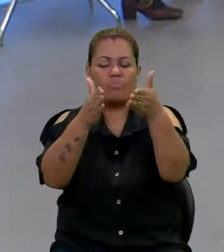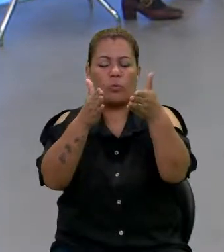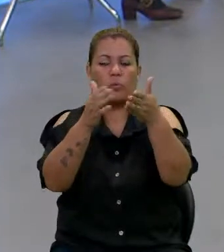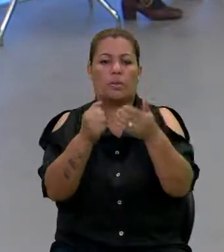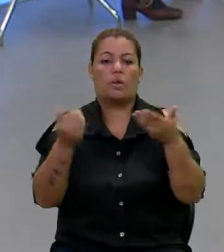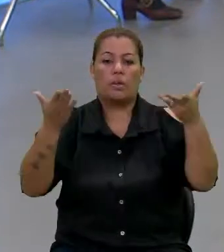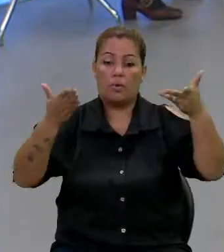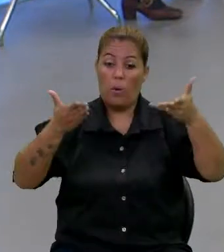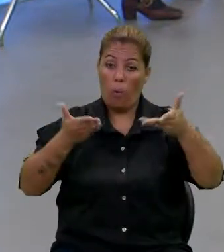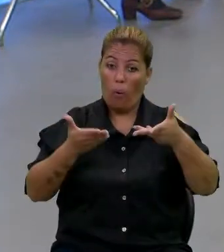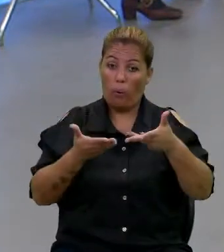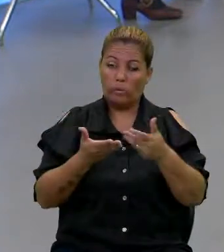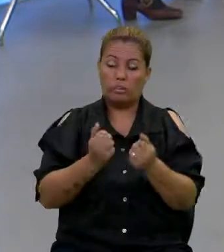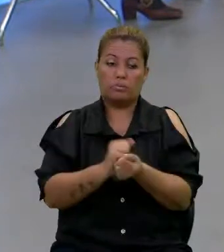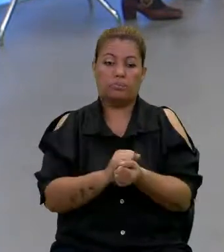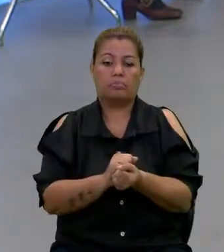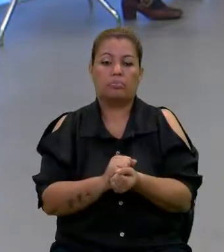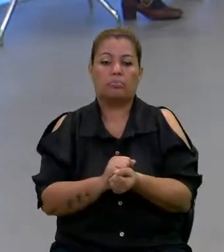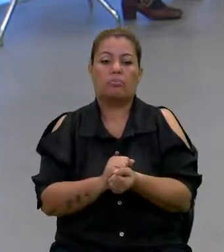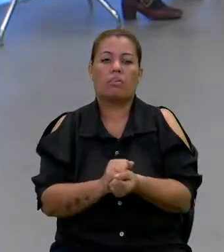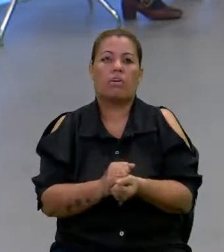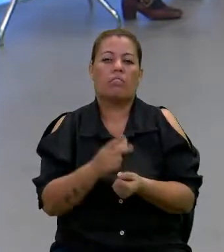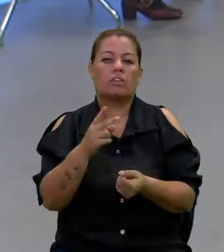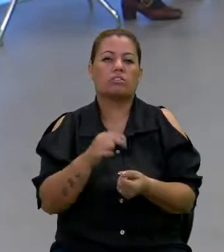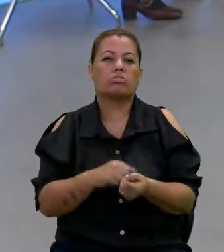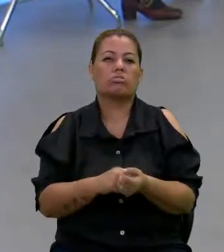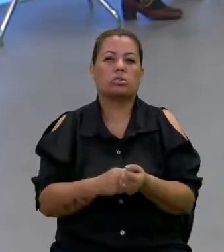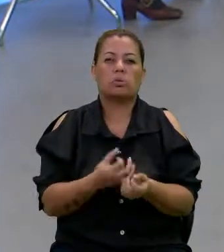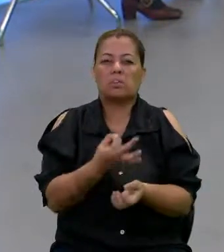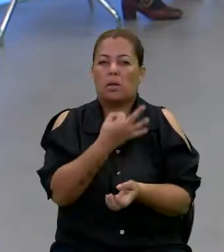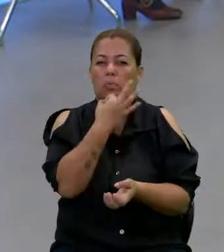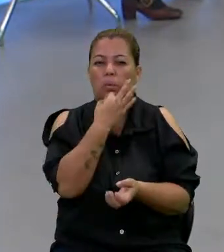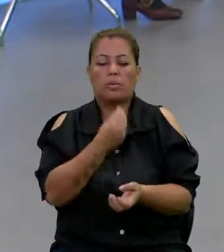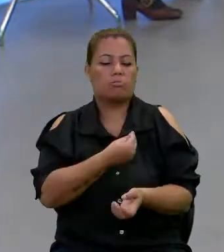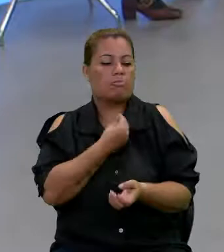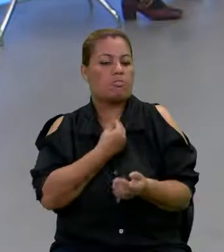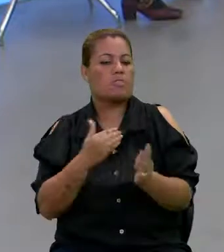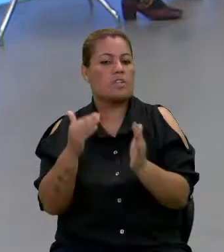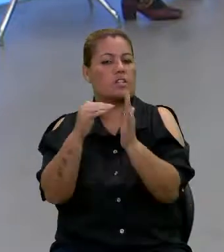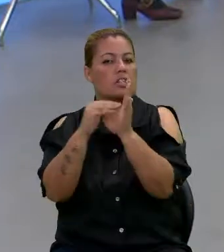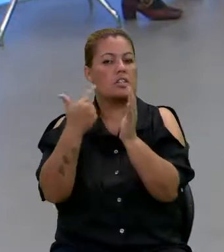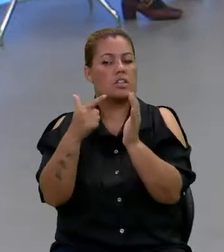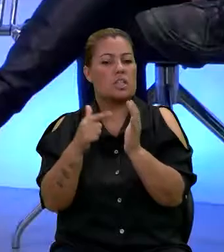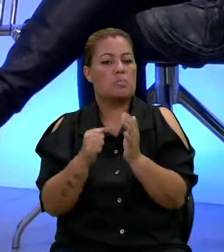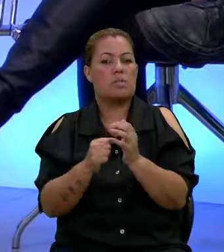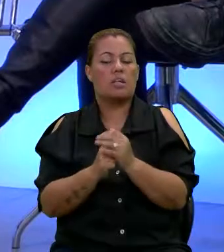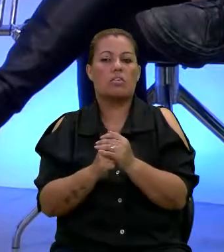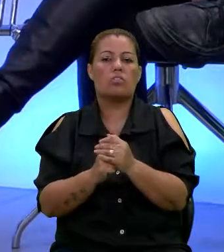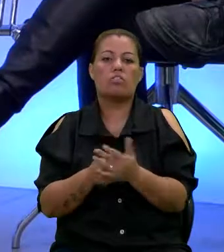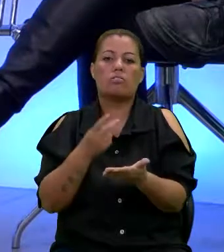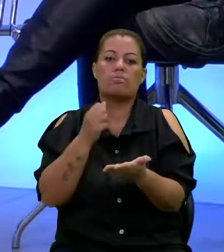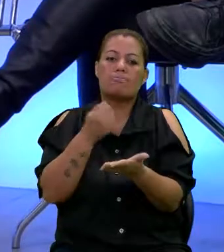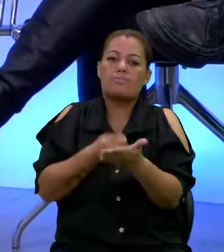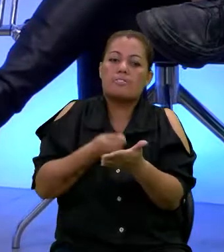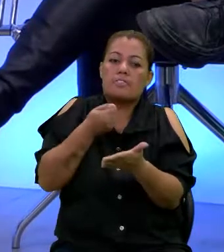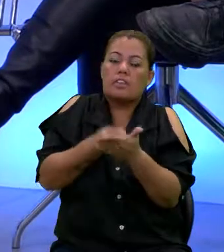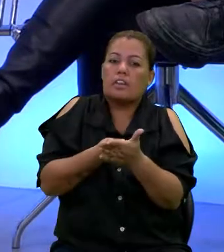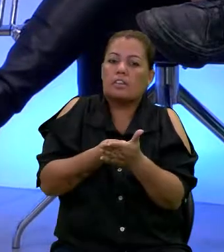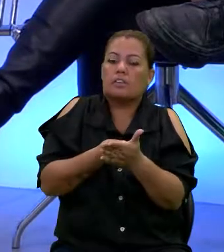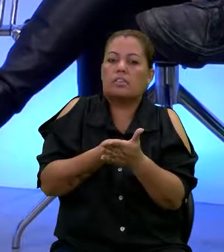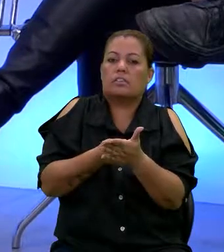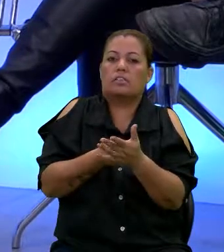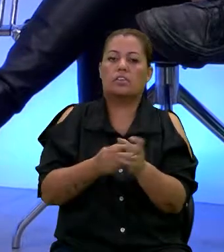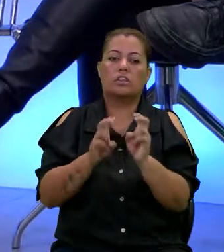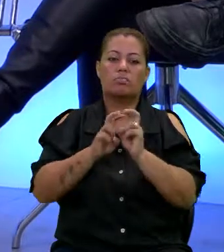Hoje, eu vejo, nessa proposta do Viver Sem Limites, a eficácia garantida desse